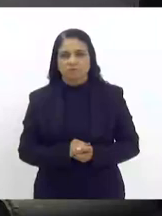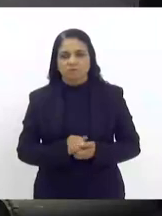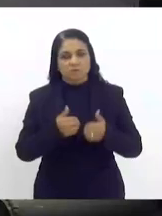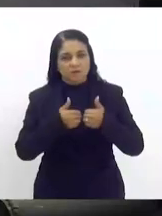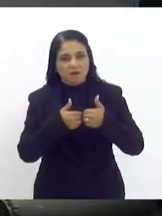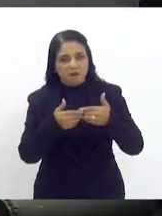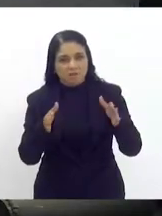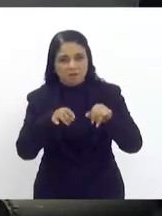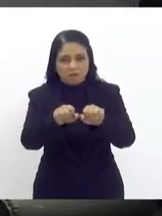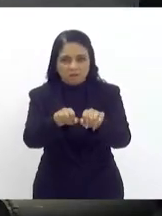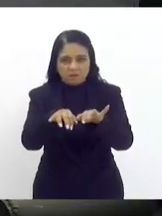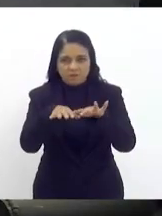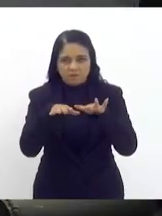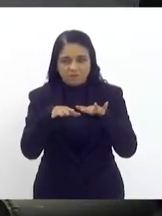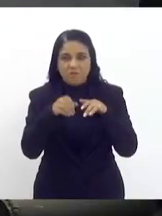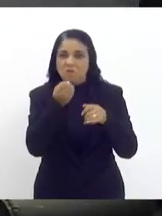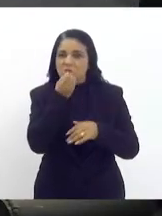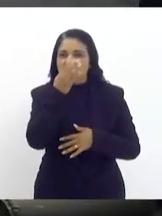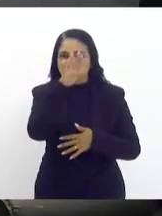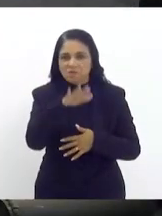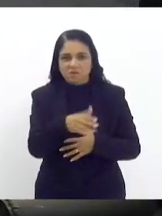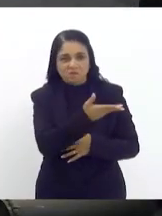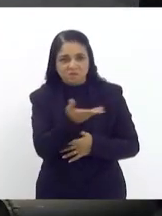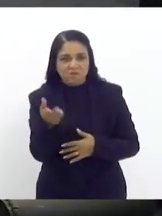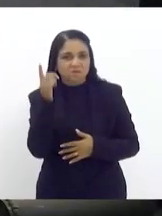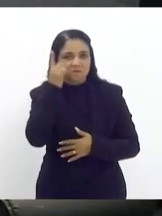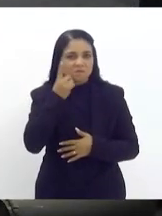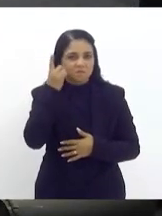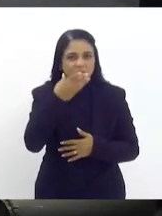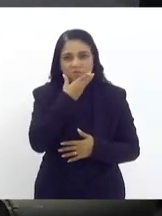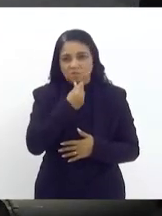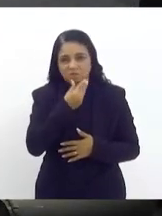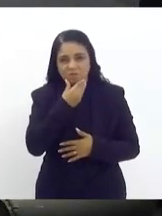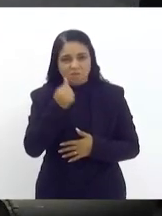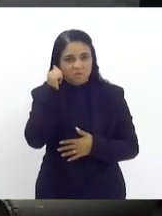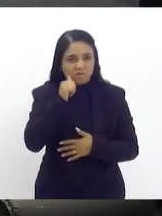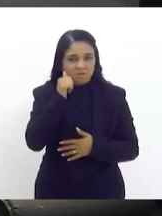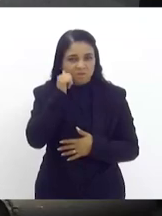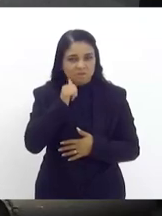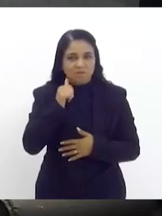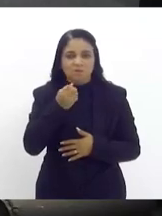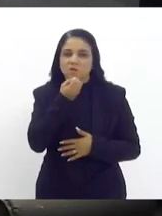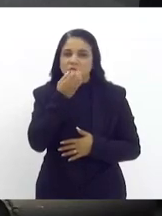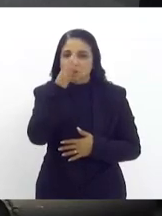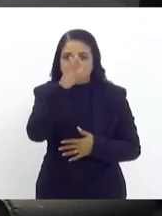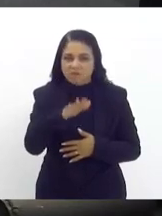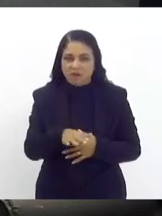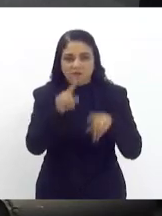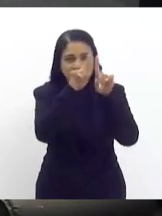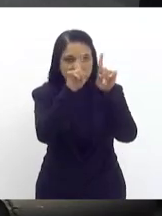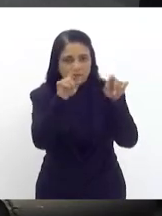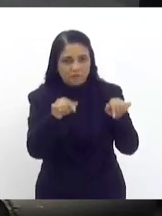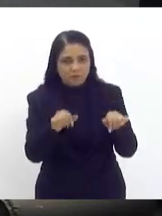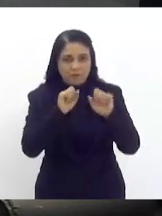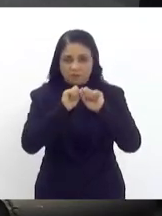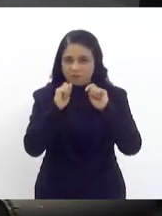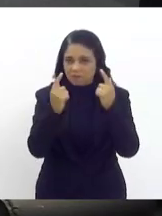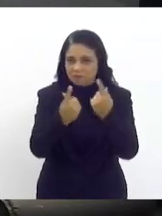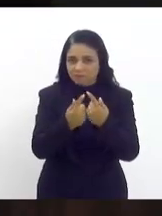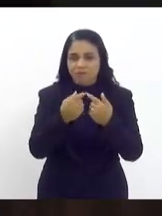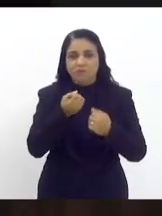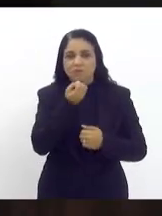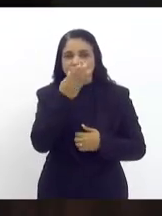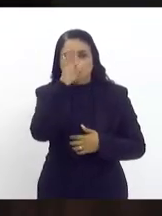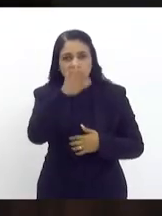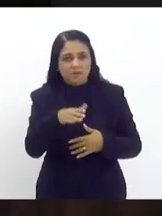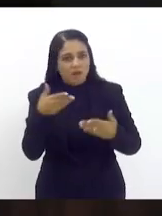Está reaberta a sessão. Boa tarde a todas as deputadas e deputados. Boa tarde a todos os servidores da casa. Boa tarde a todos